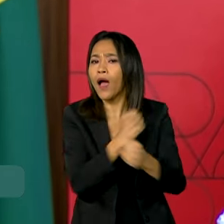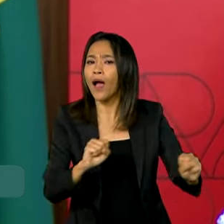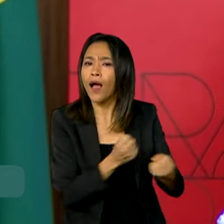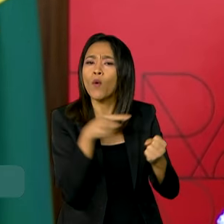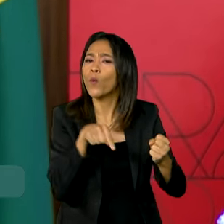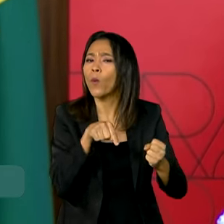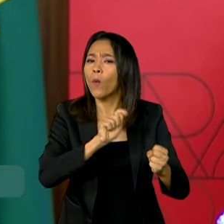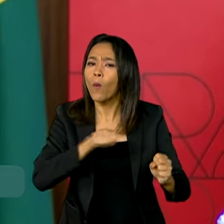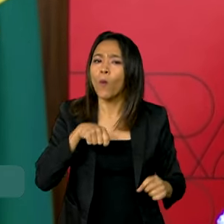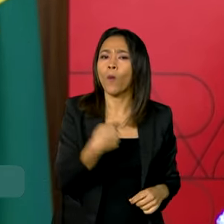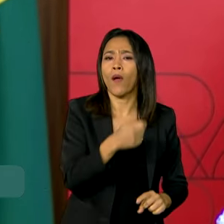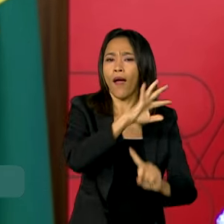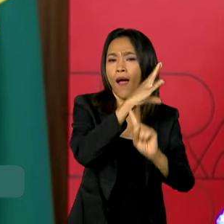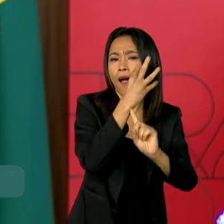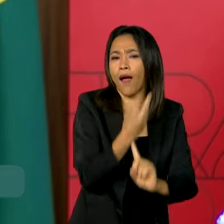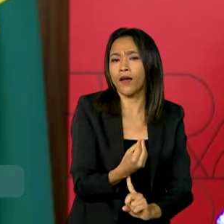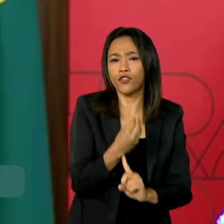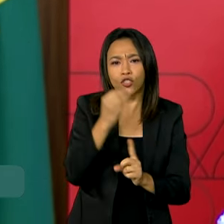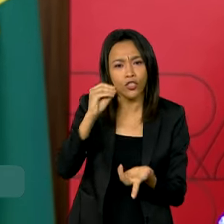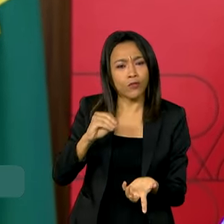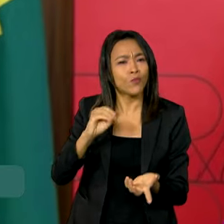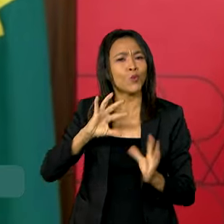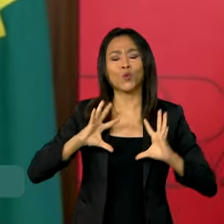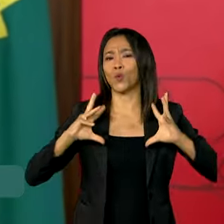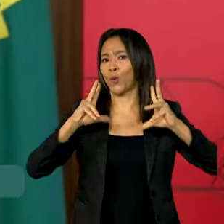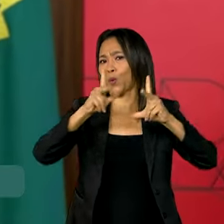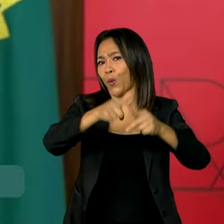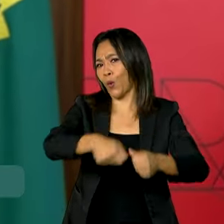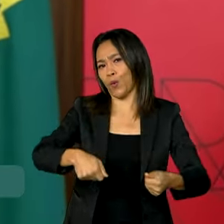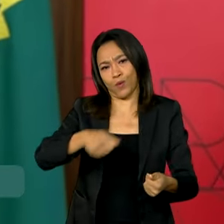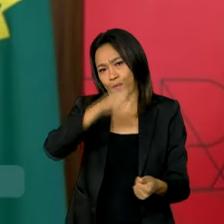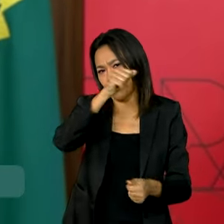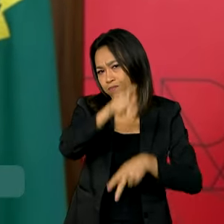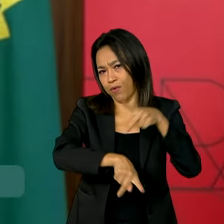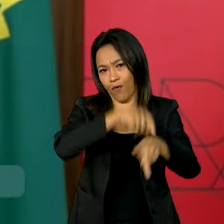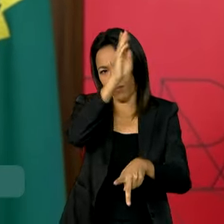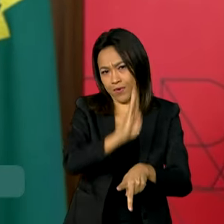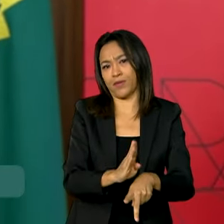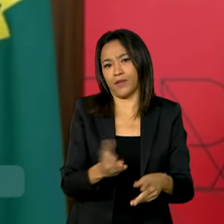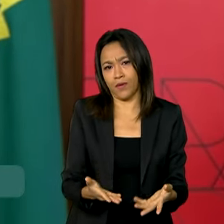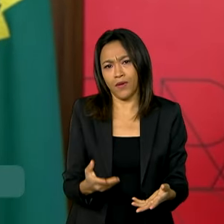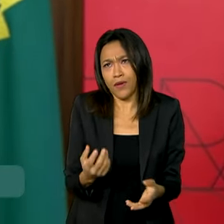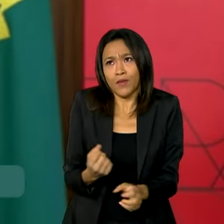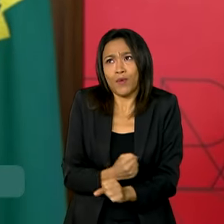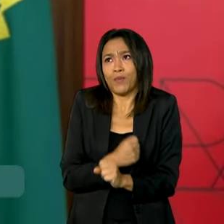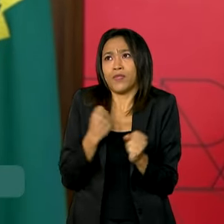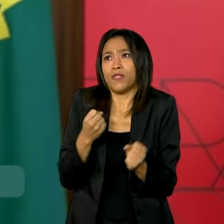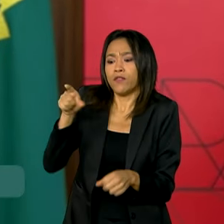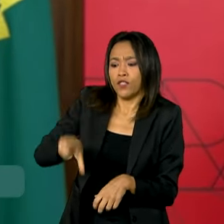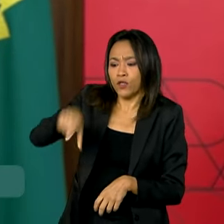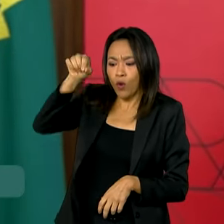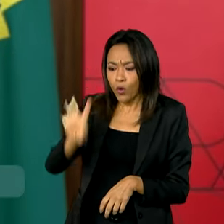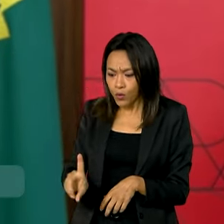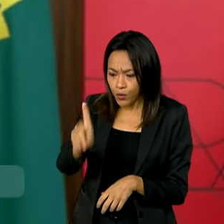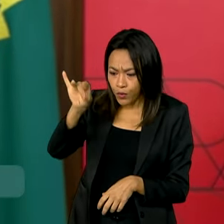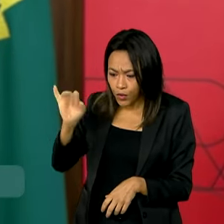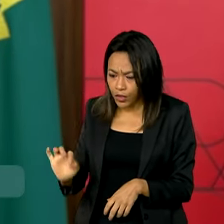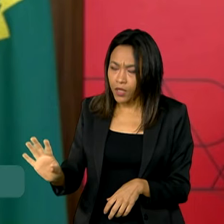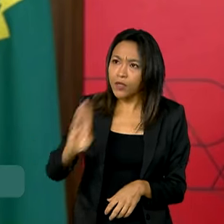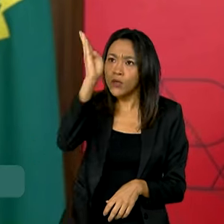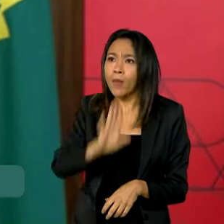conhecimento de todo o povo brasileiro. Não é possível que a gente crie o Dia Nacional do Maracatu